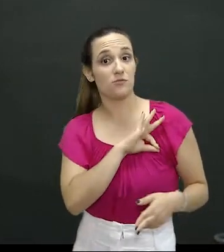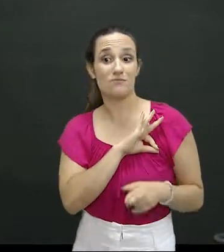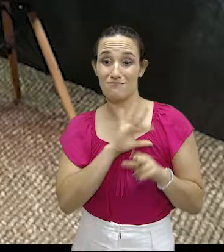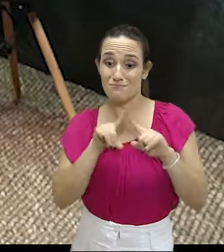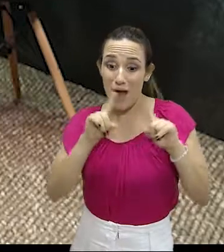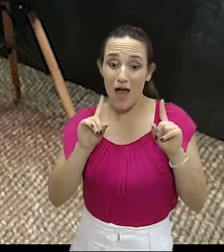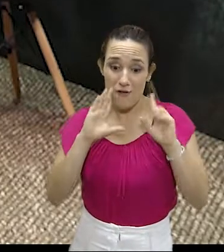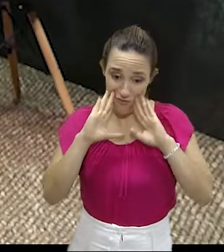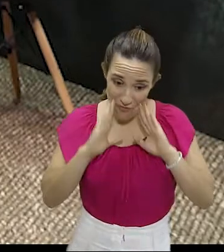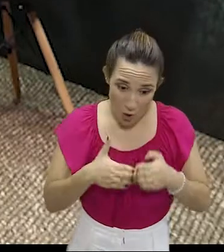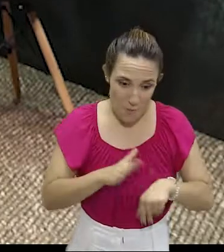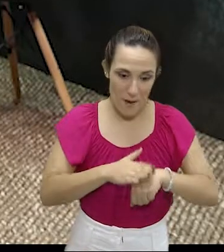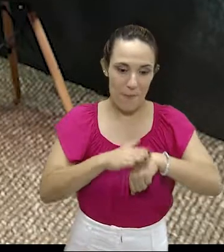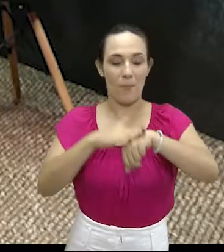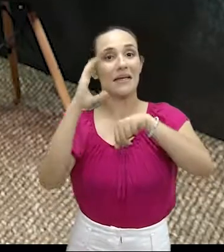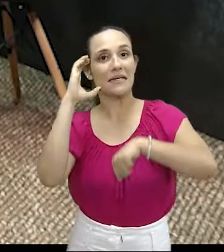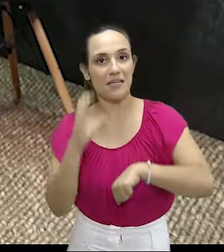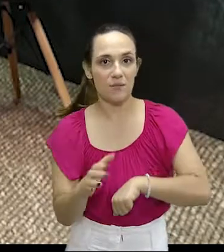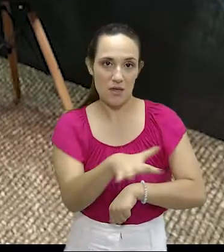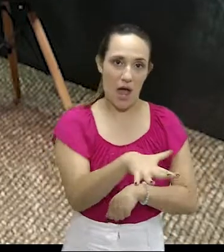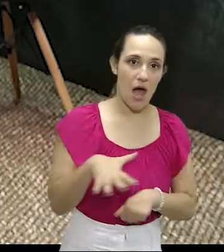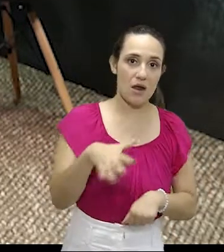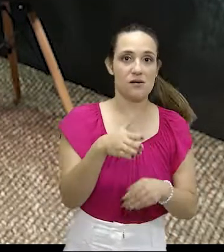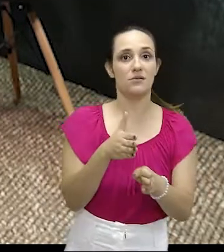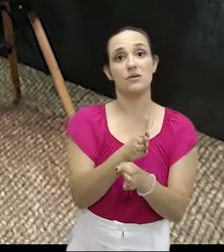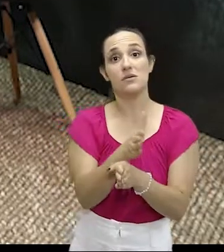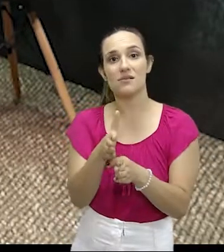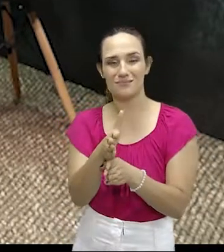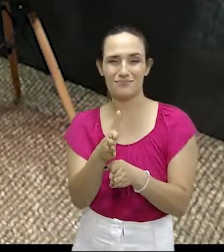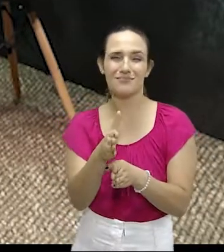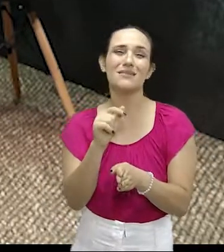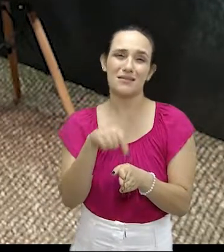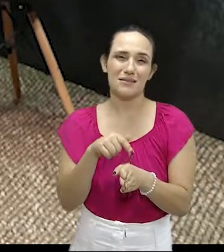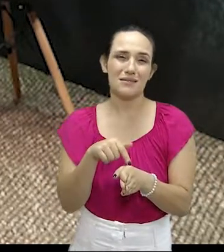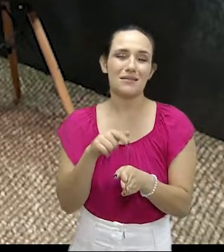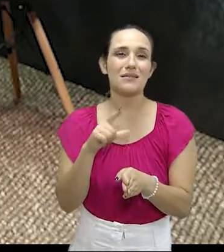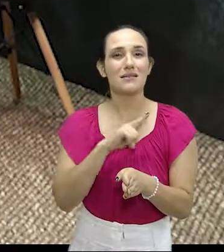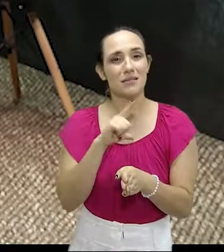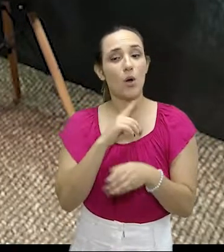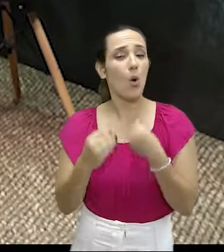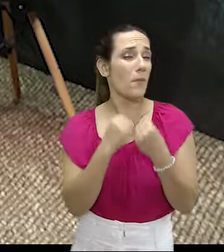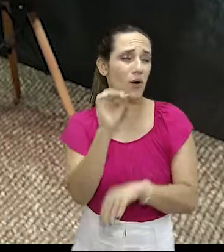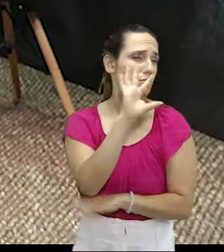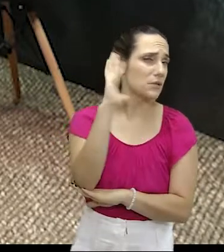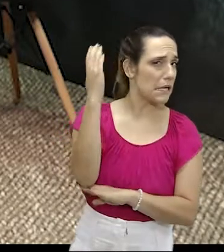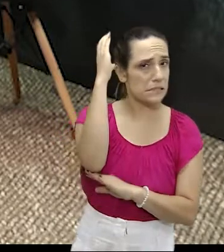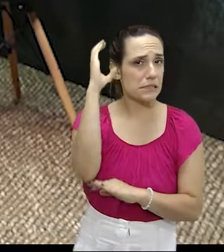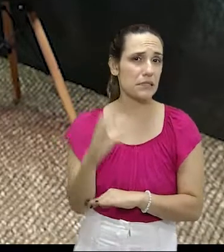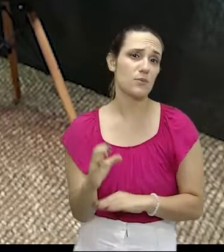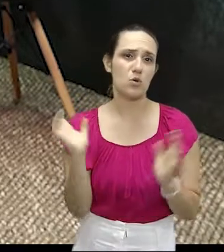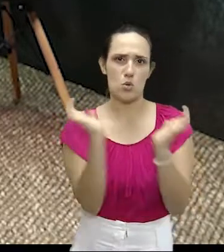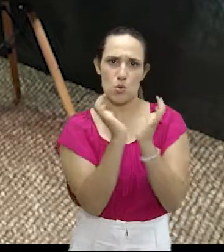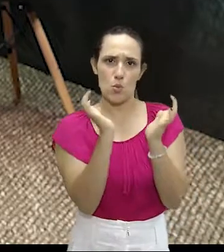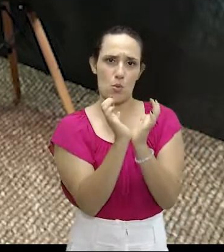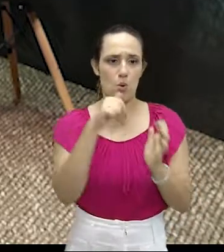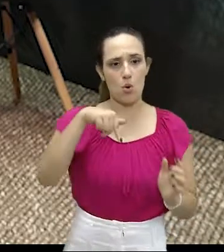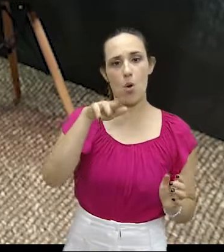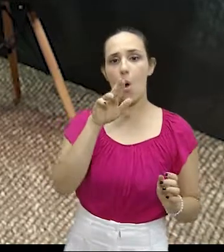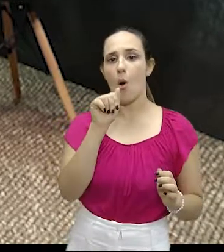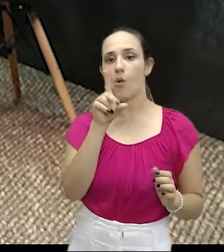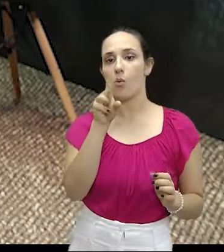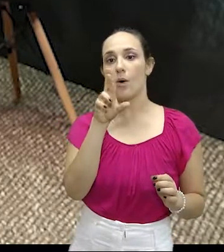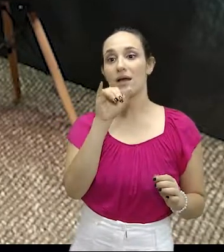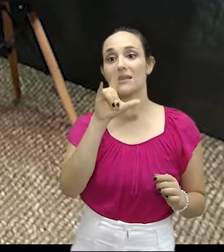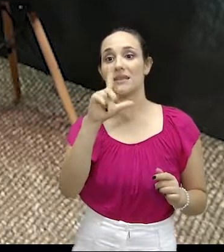fronteiriça ali, que há uma especificidade em relação ao modo de atuação das quadrilhas, das facções criminosas nesses